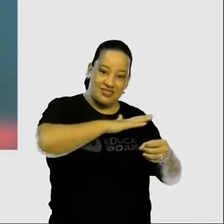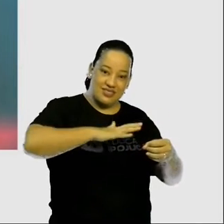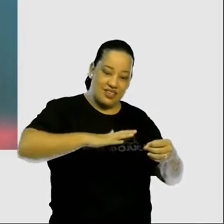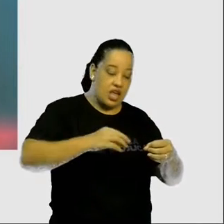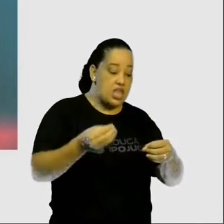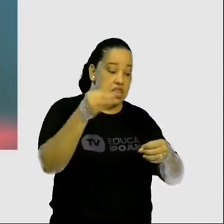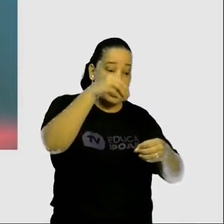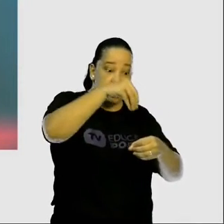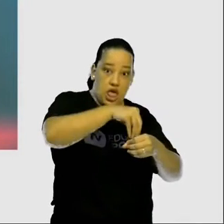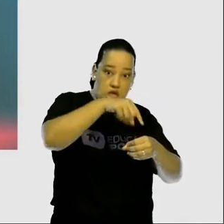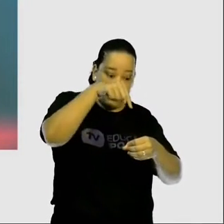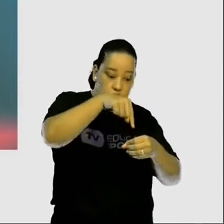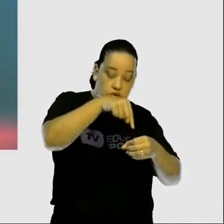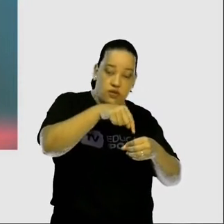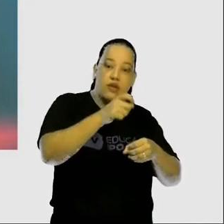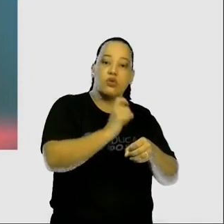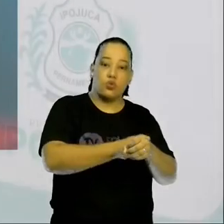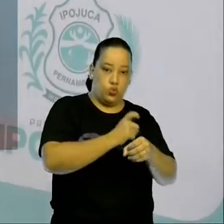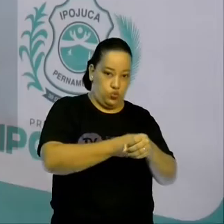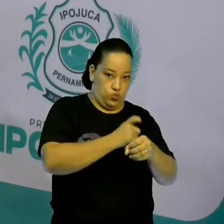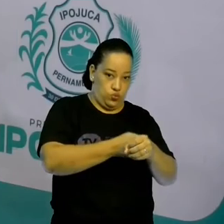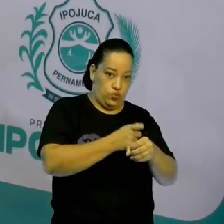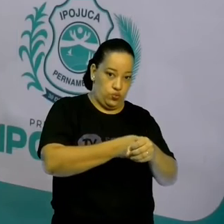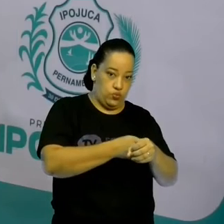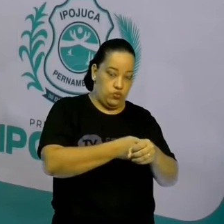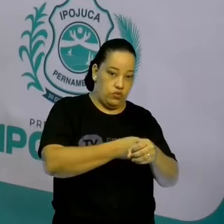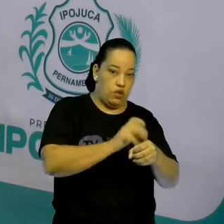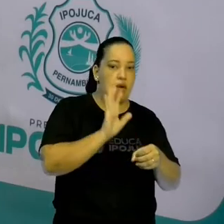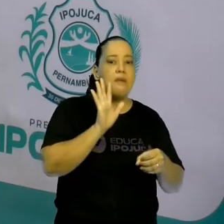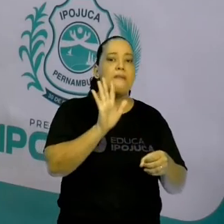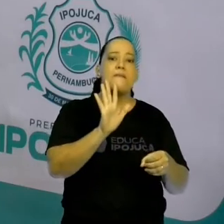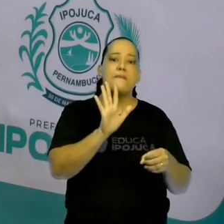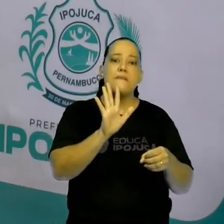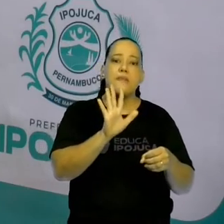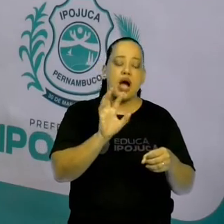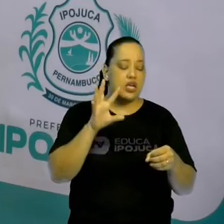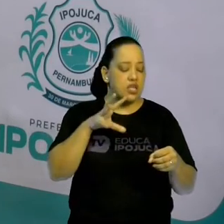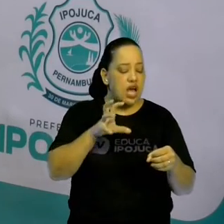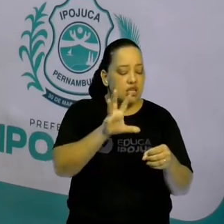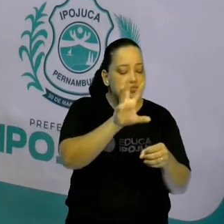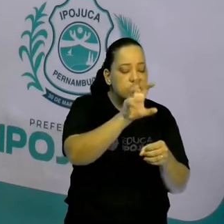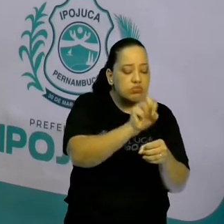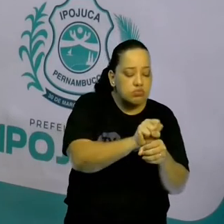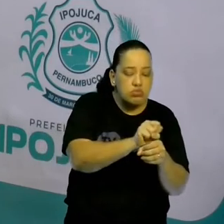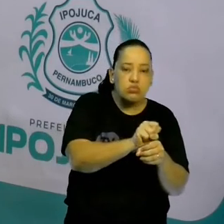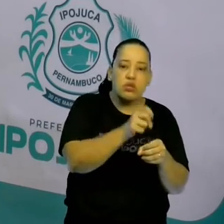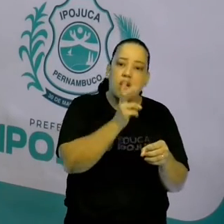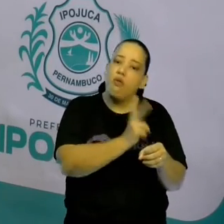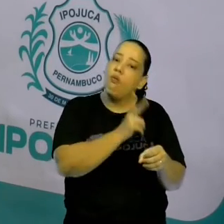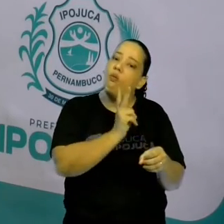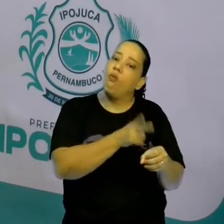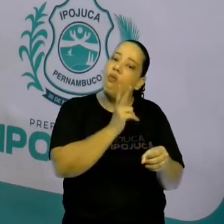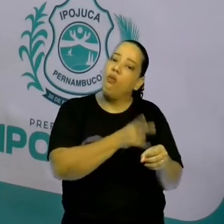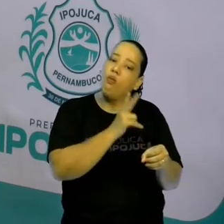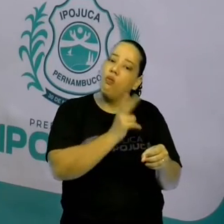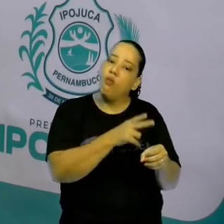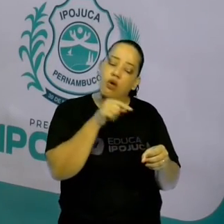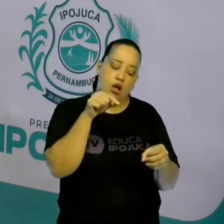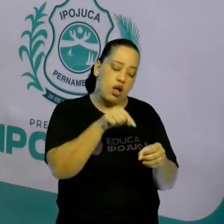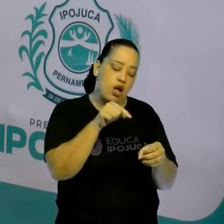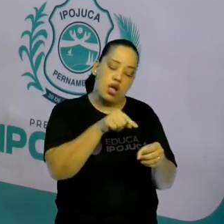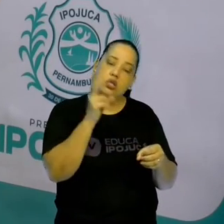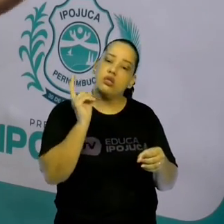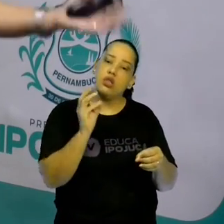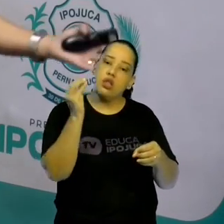mais rígida, mais fixa. Mas o que é que está mantendo tudo isso ali no mesmo lugar? O que é que está fazendo com que tudo que